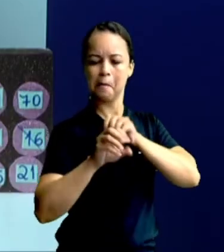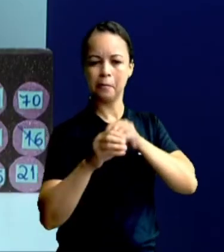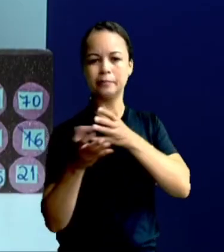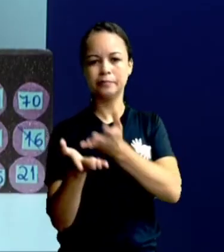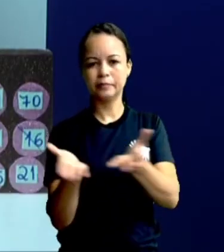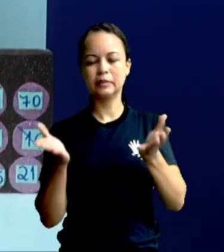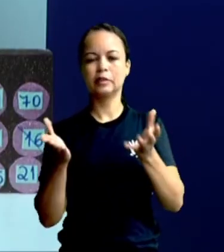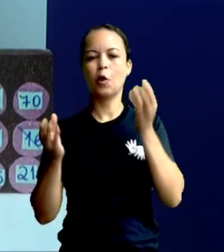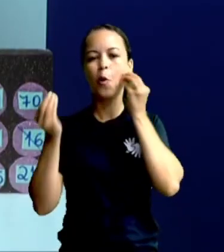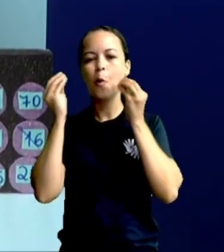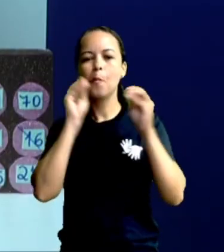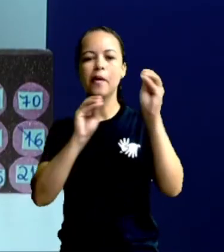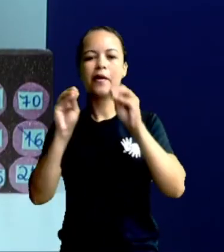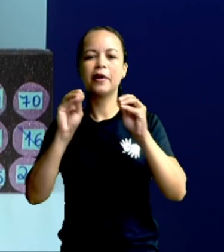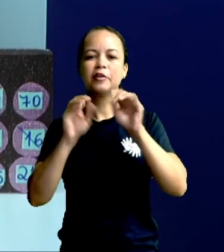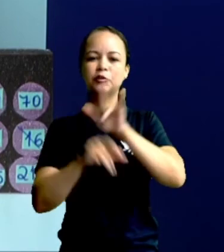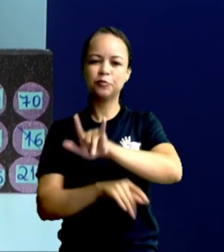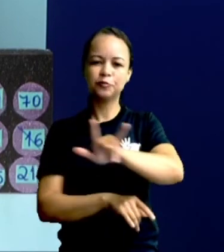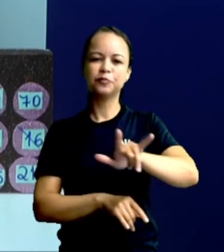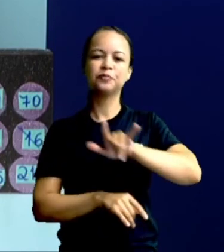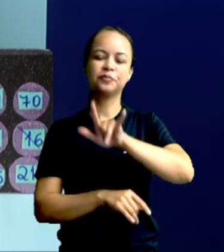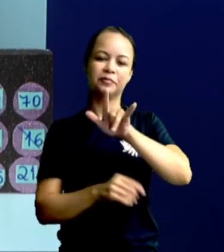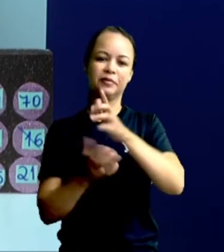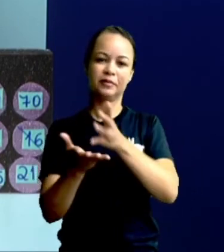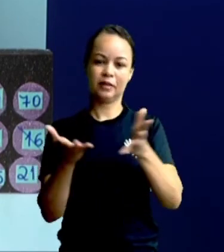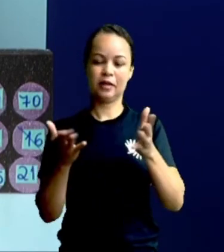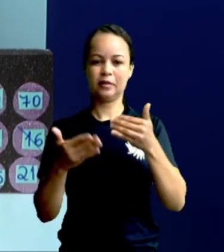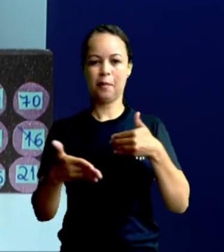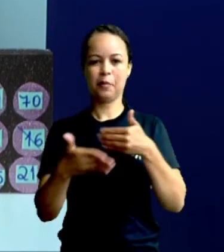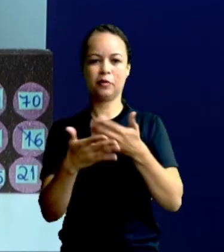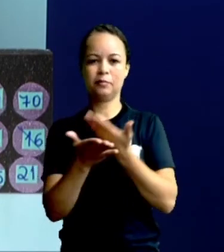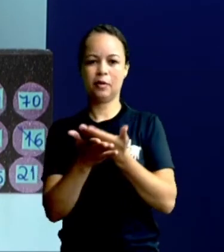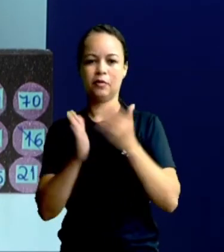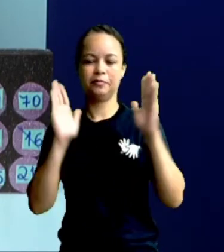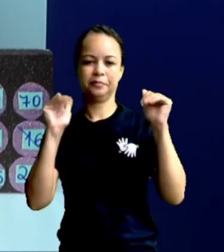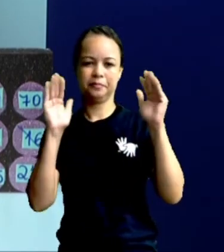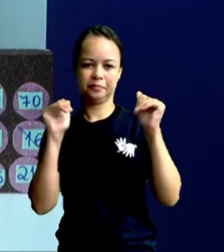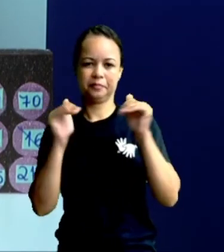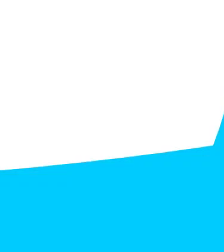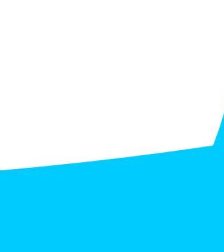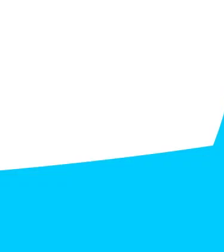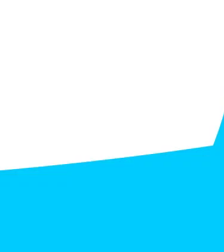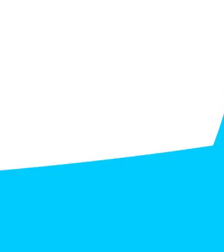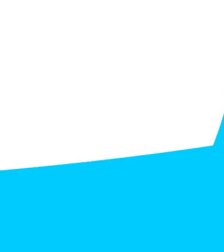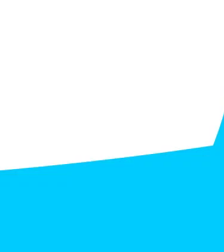beijo no coração de vocês. Até a próxima aula. Tchau, tchau!